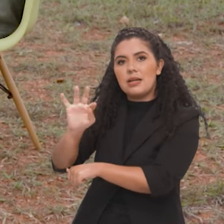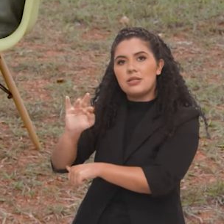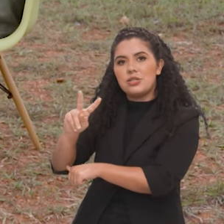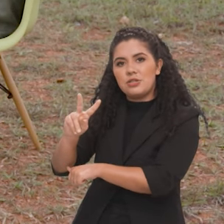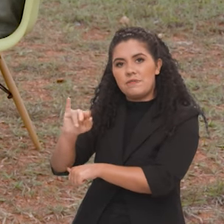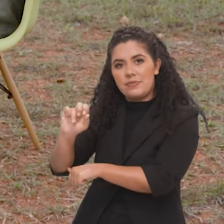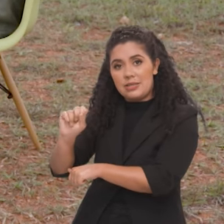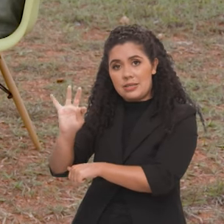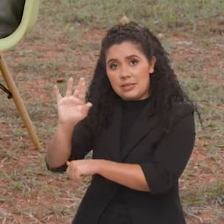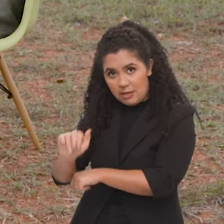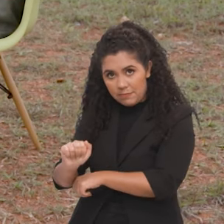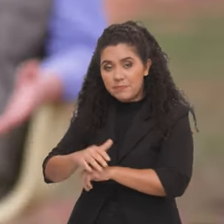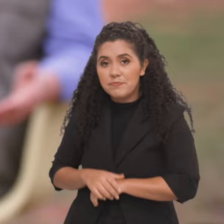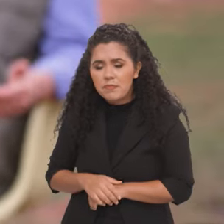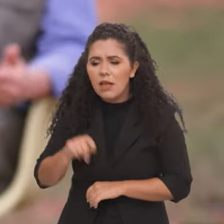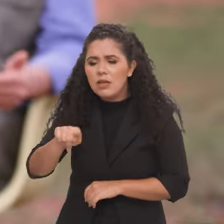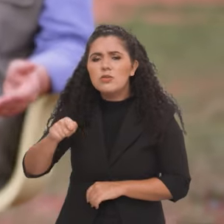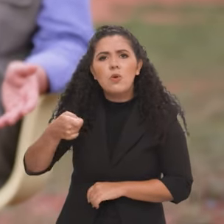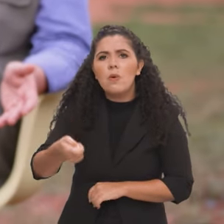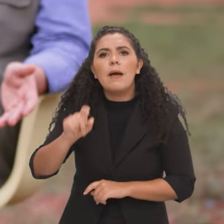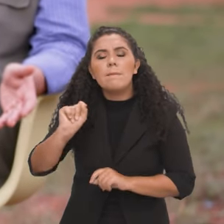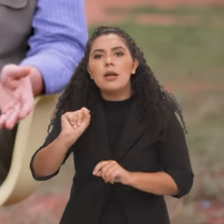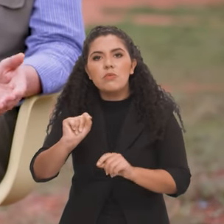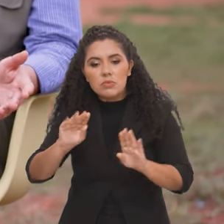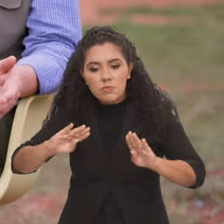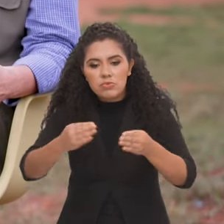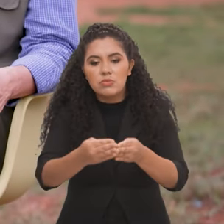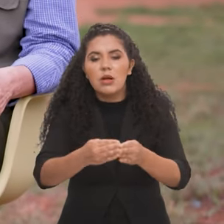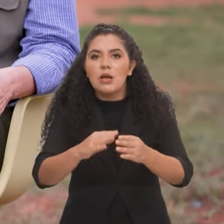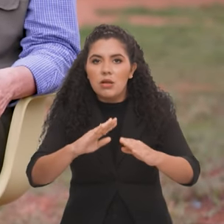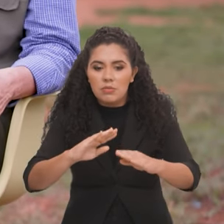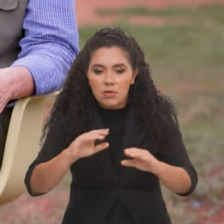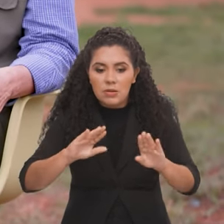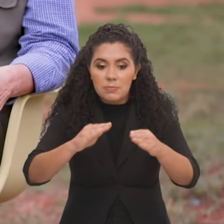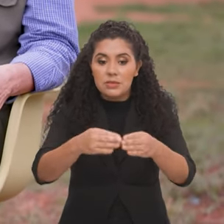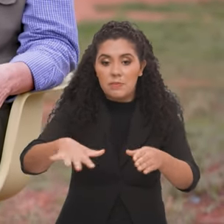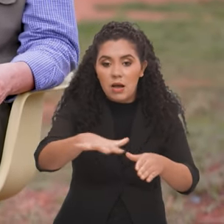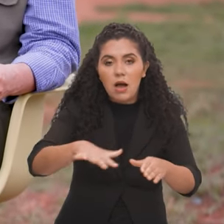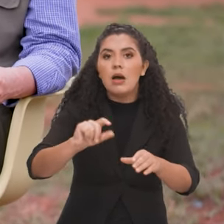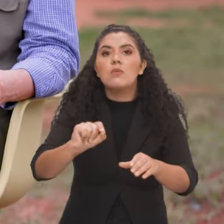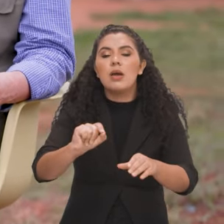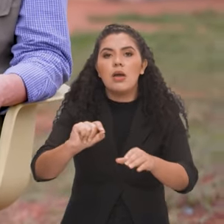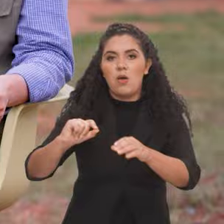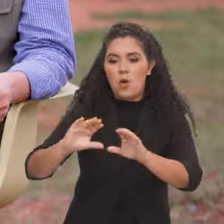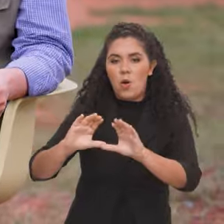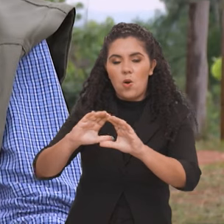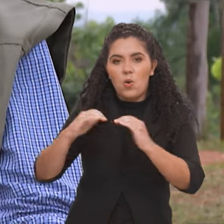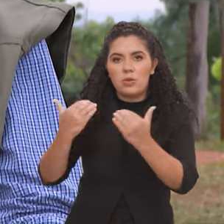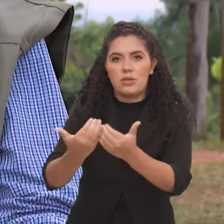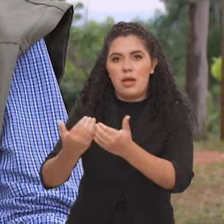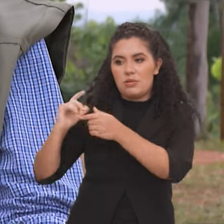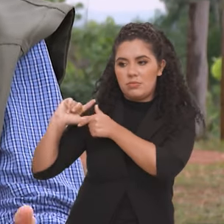unidades de conservação, mas estão destinadas ao desenvolvimento sustentável de povos e comunidades tradicionais. Então, a própria